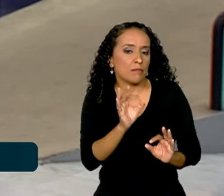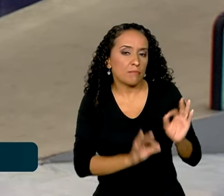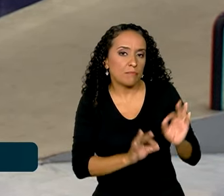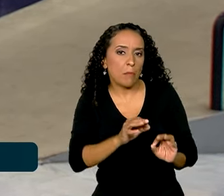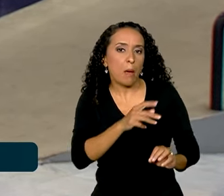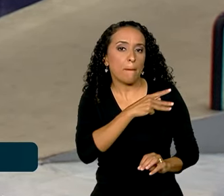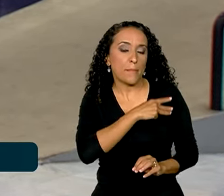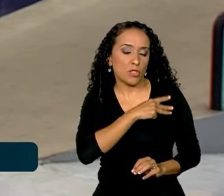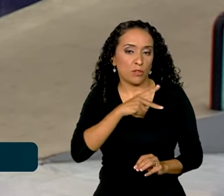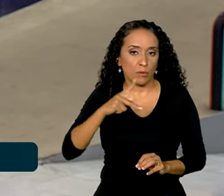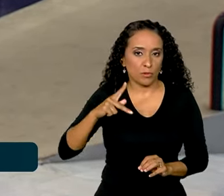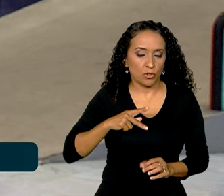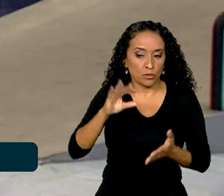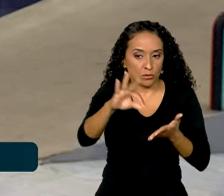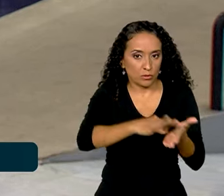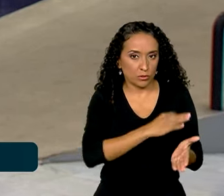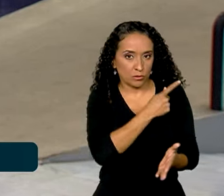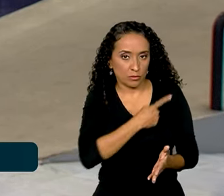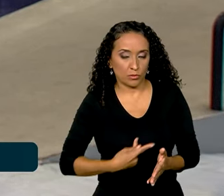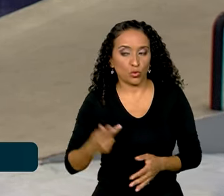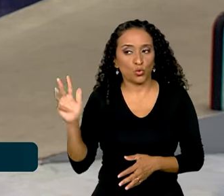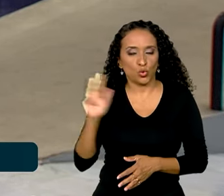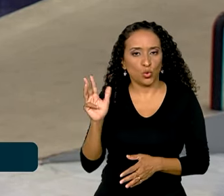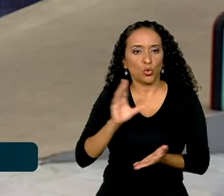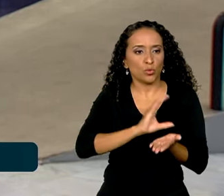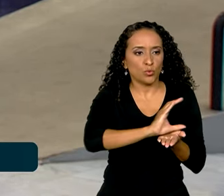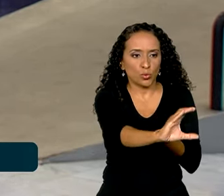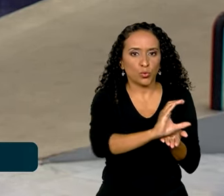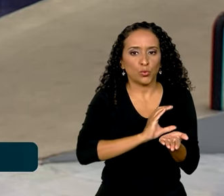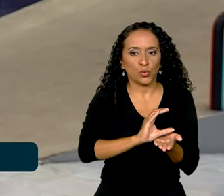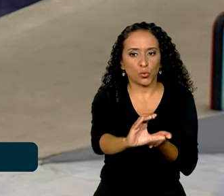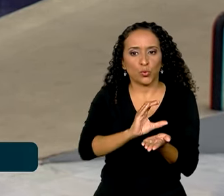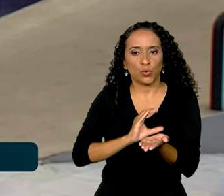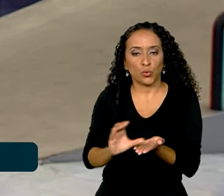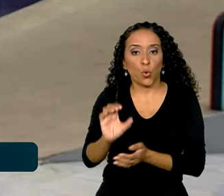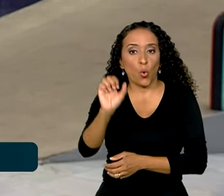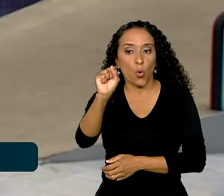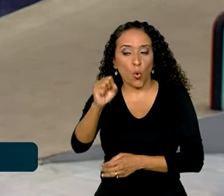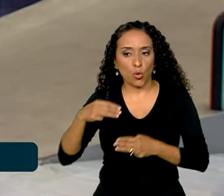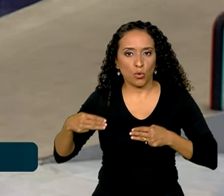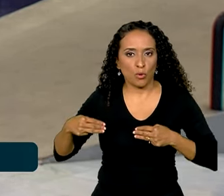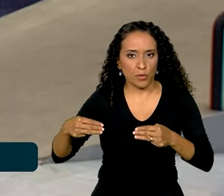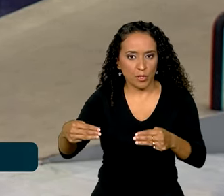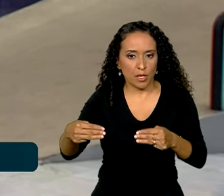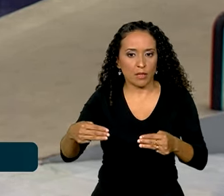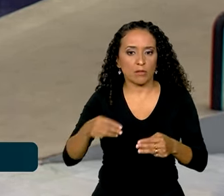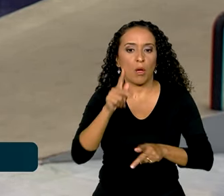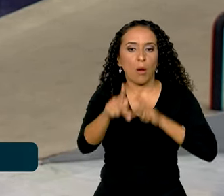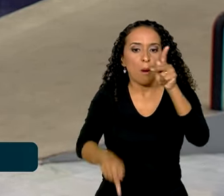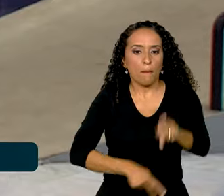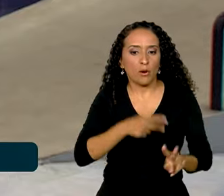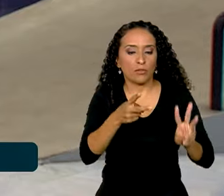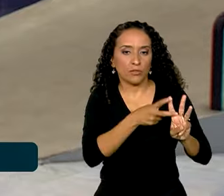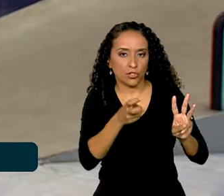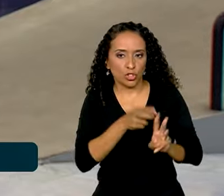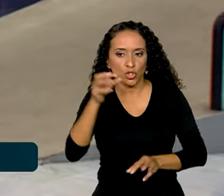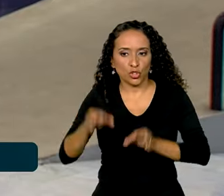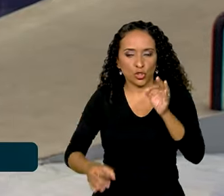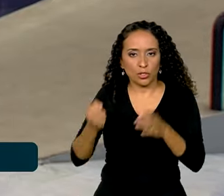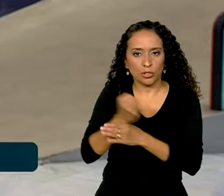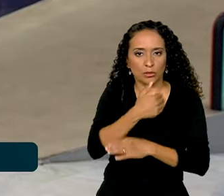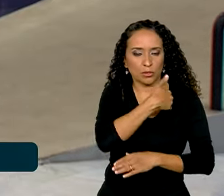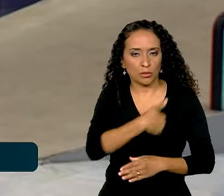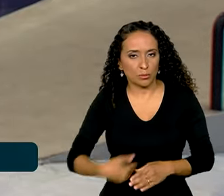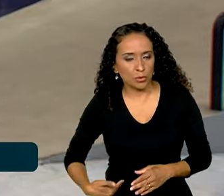assinada pelo presidente Lula distribuiu os recursos entre oito ministérios. Povos indígenas, justiça e segurança